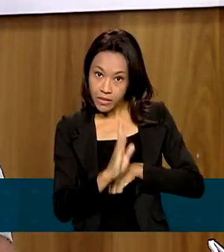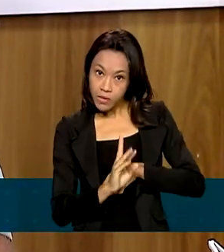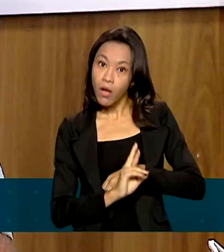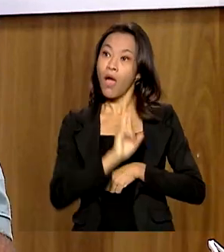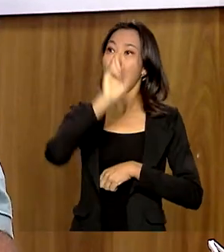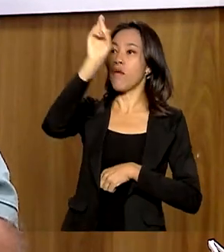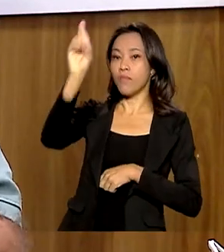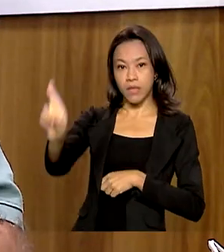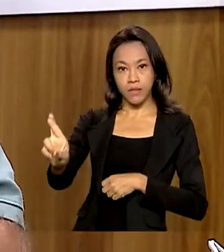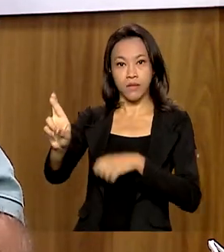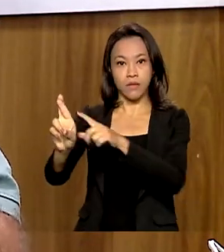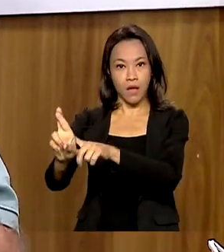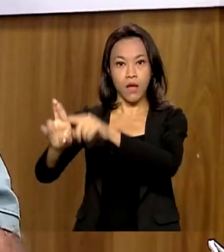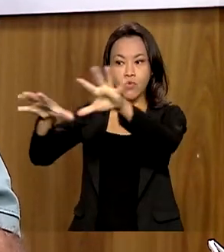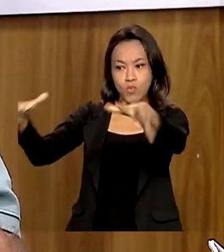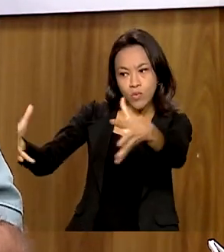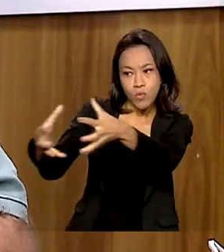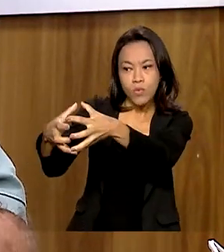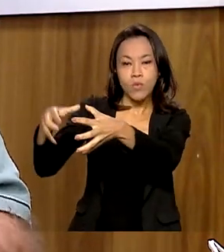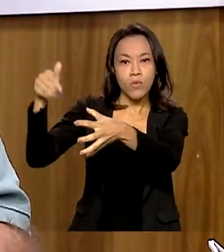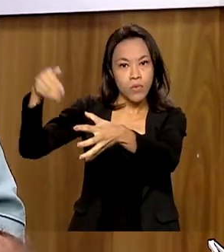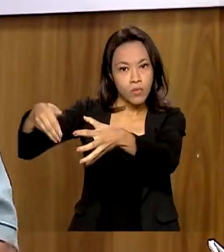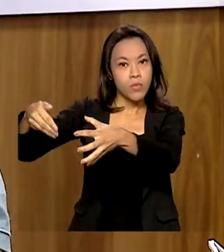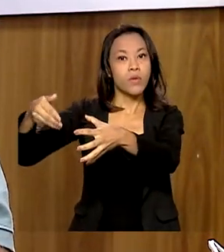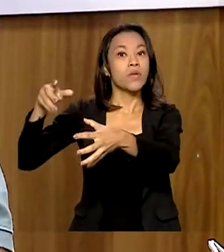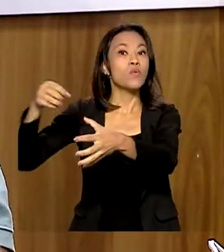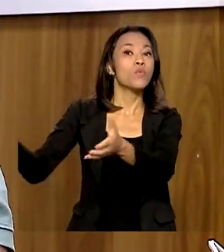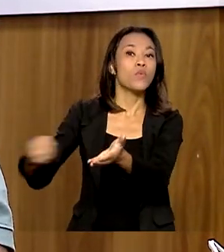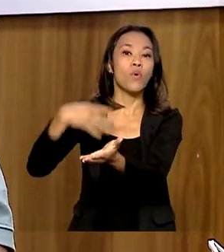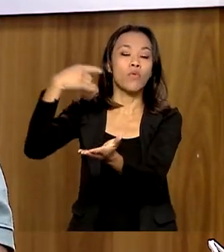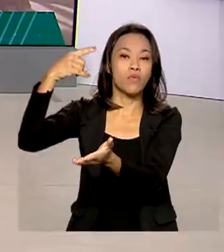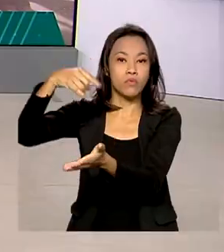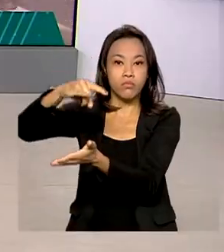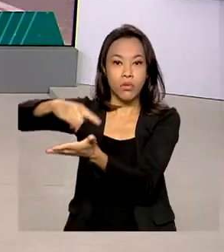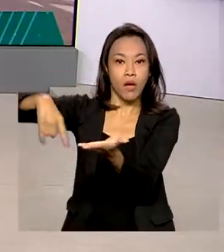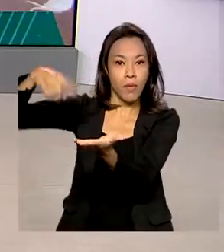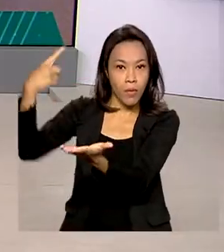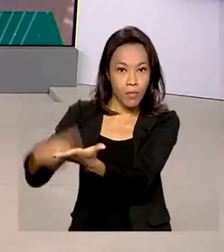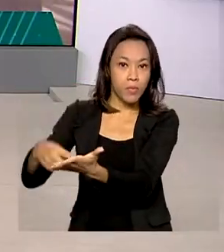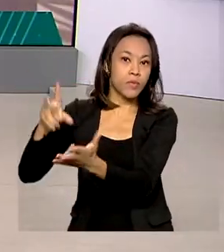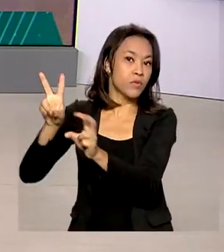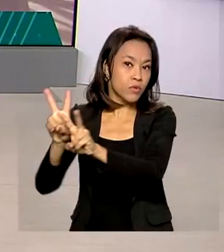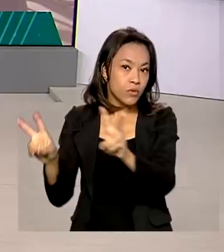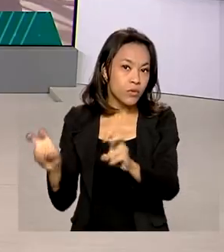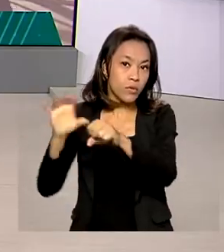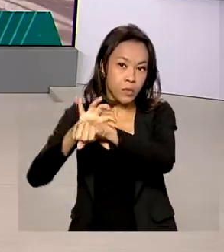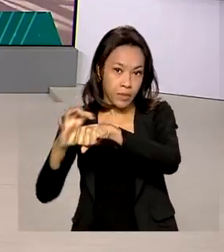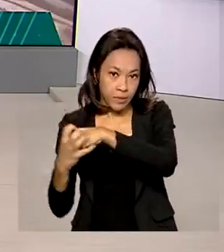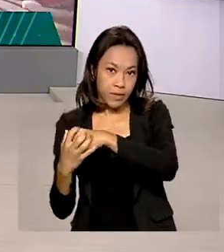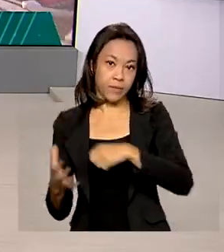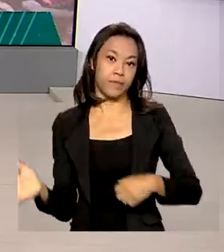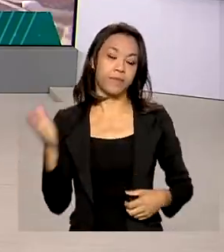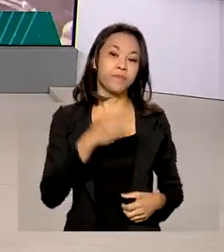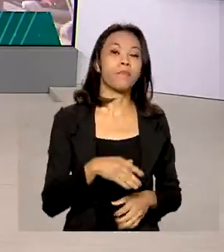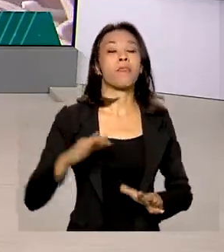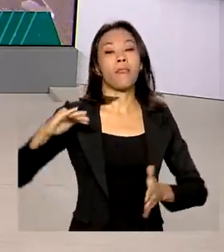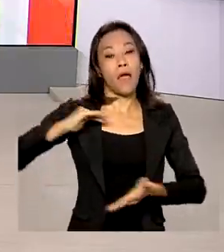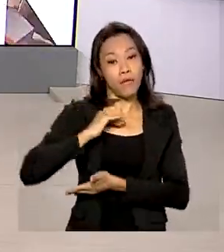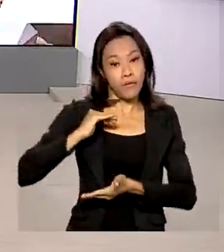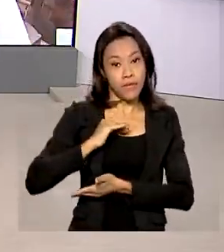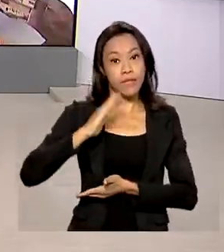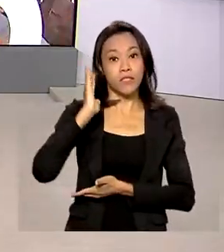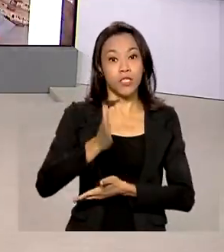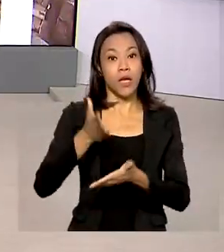governamental negociador do novo tratado de pandemias. A Anvisa aprovou o registro